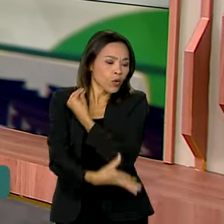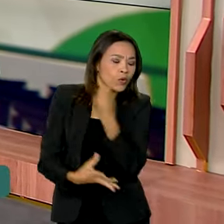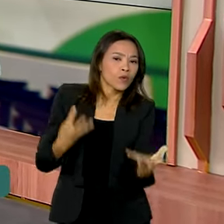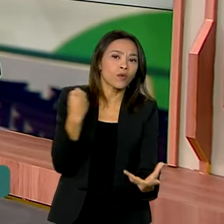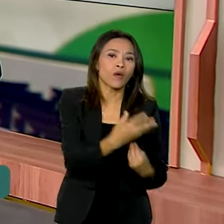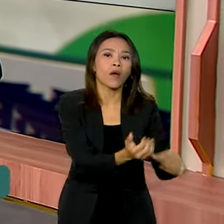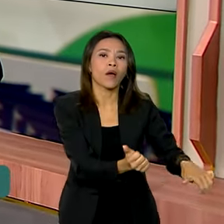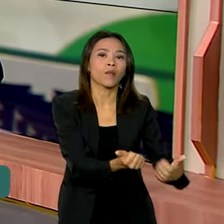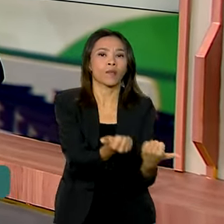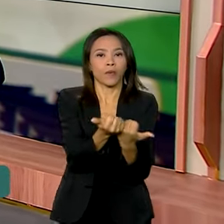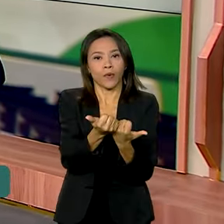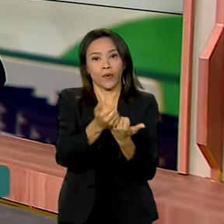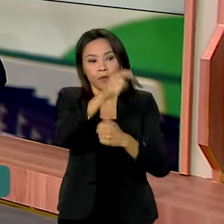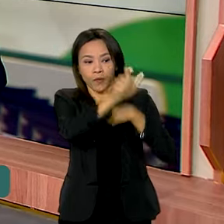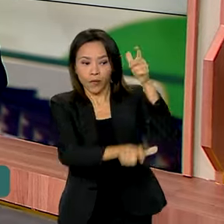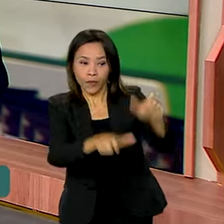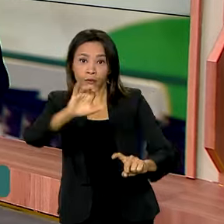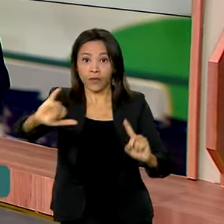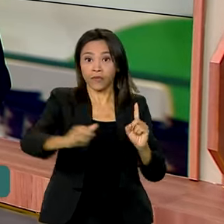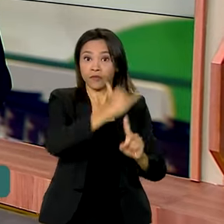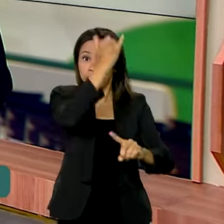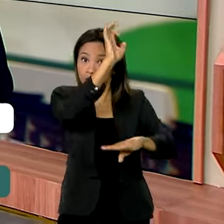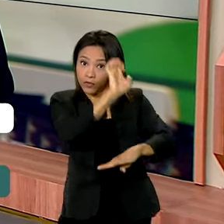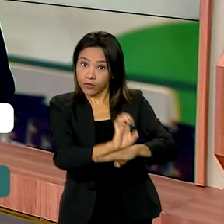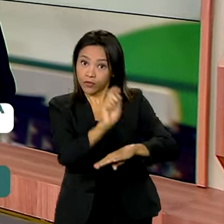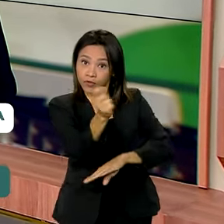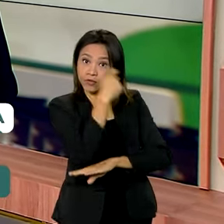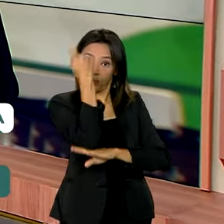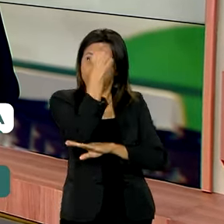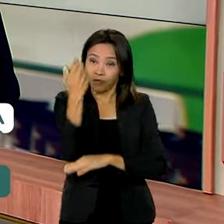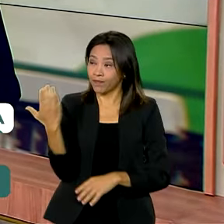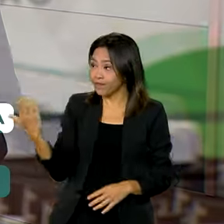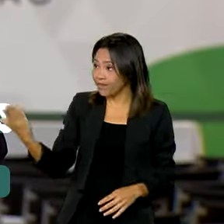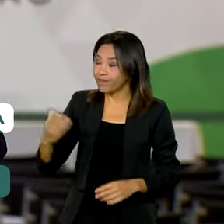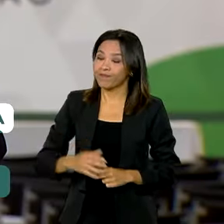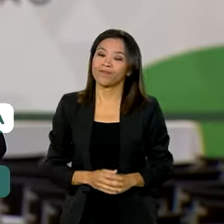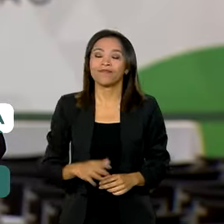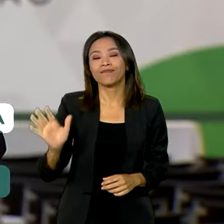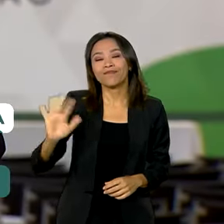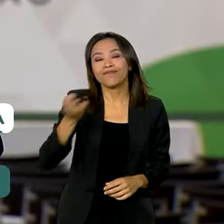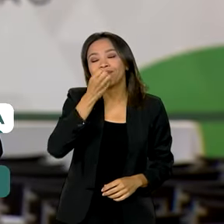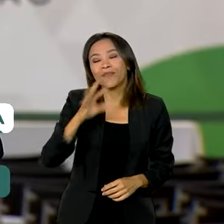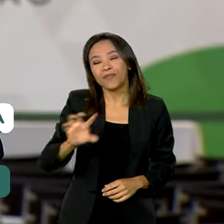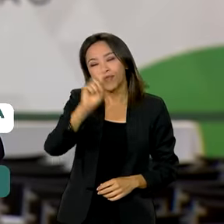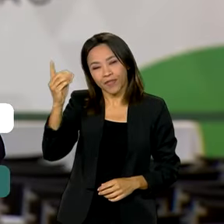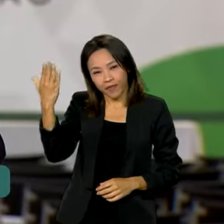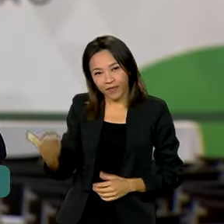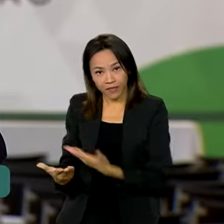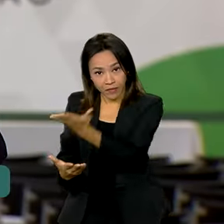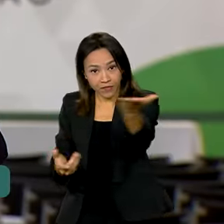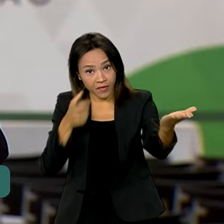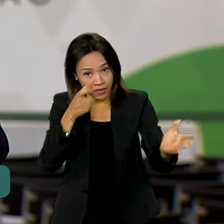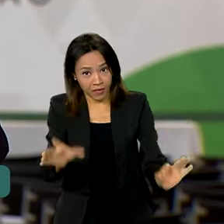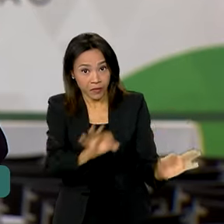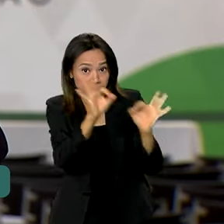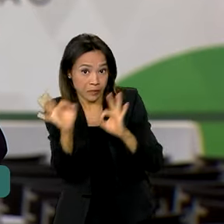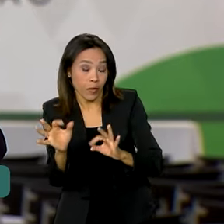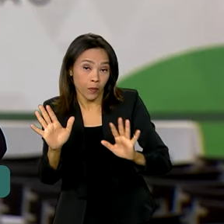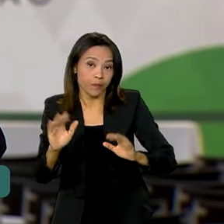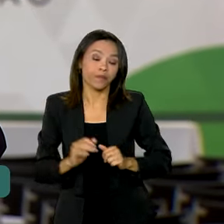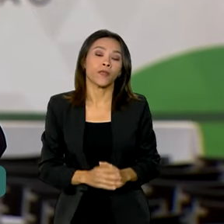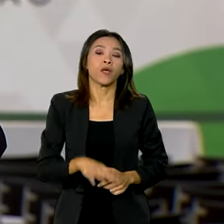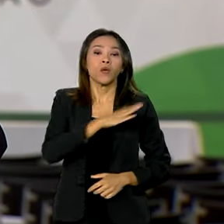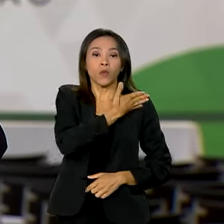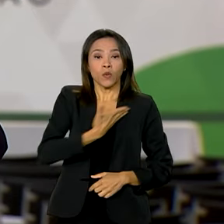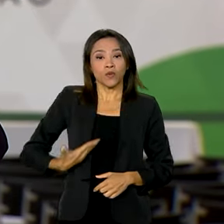enchentes no Rio Grande do Sul. Bom dia, Márcia. Com você. Oi, Vanessa. Bom dia para você. Bom dia a todos que nos acompanham. O governo